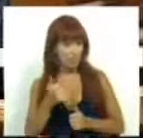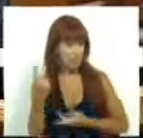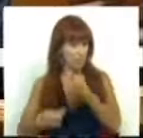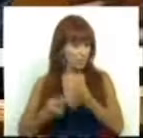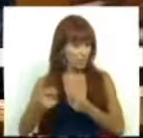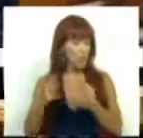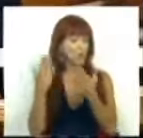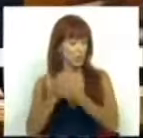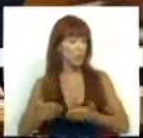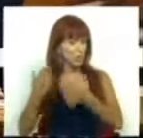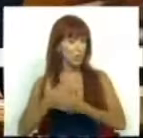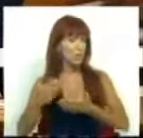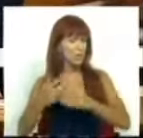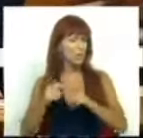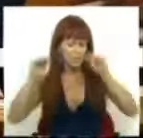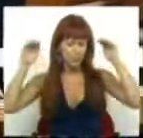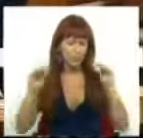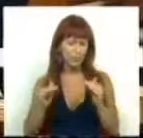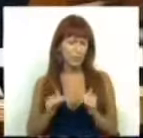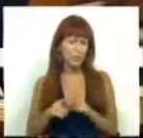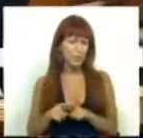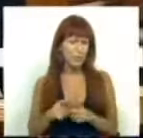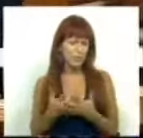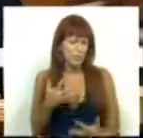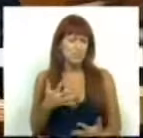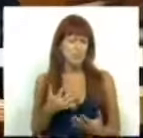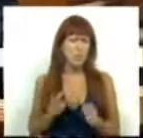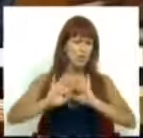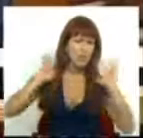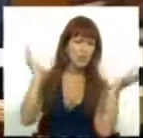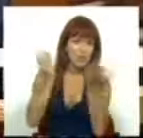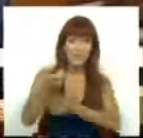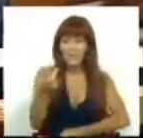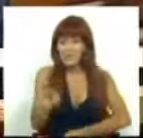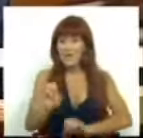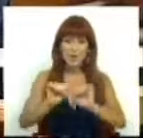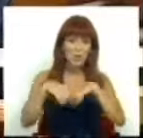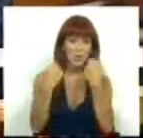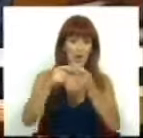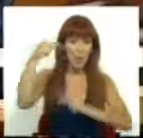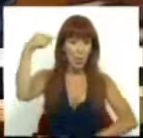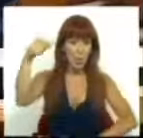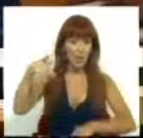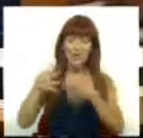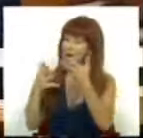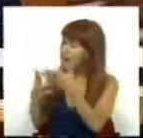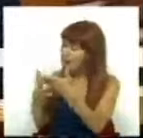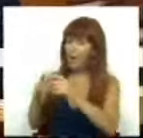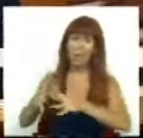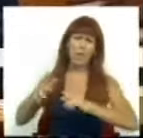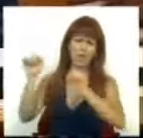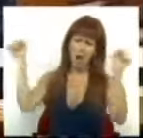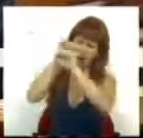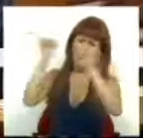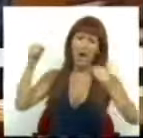avaliada e estudada, a redução acentuada e esmeralizada da taxa social única. Era este o